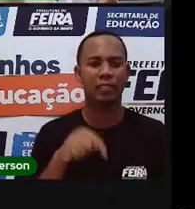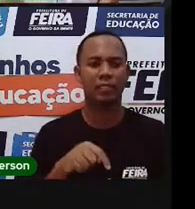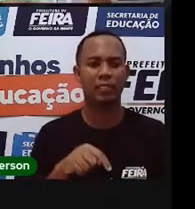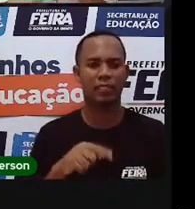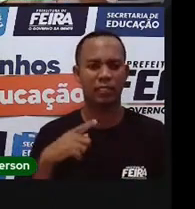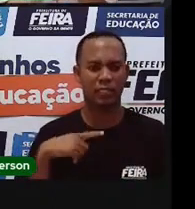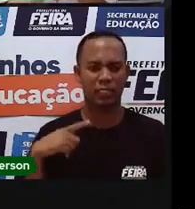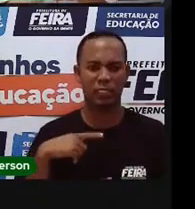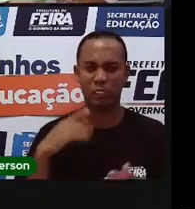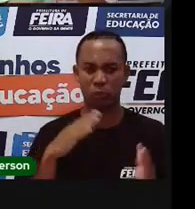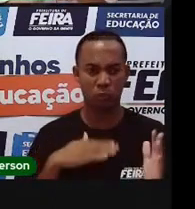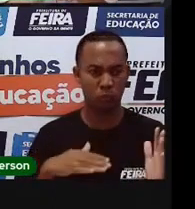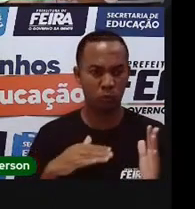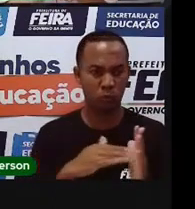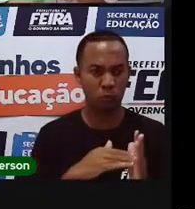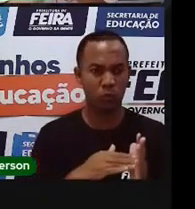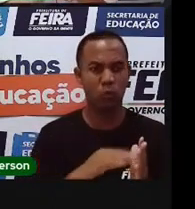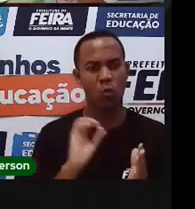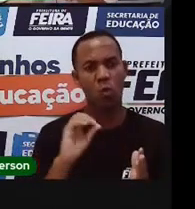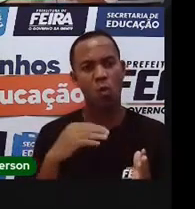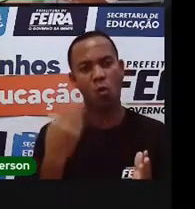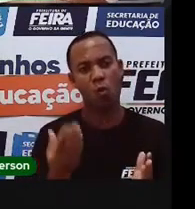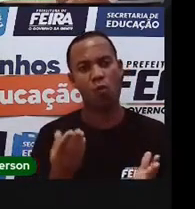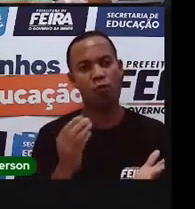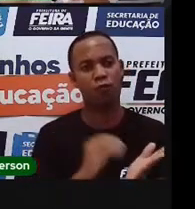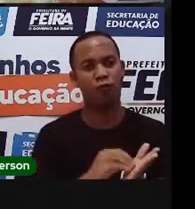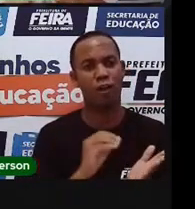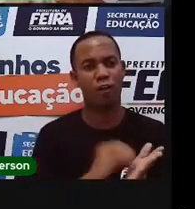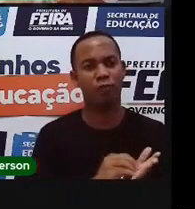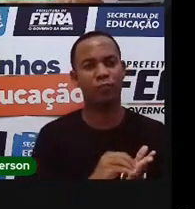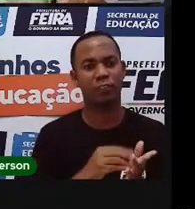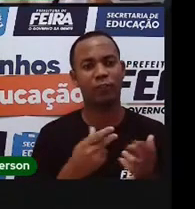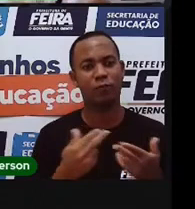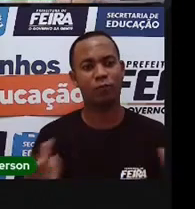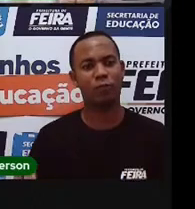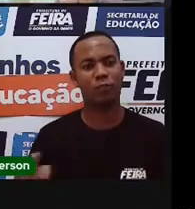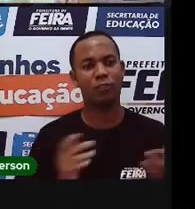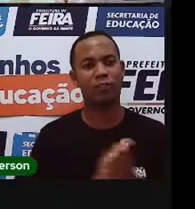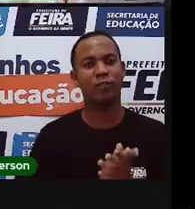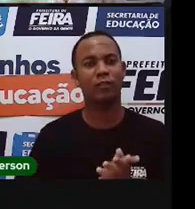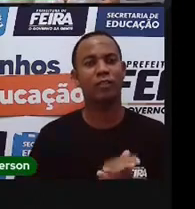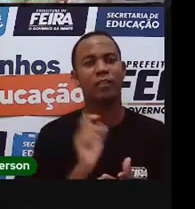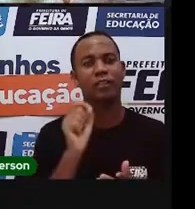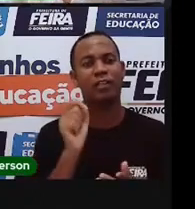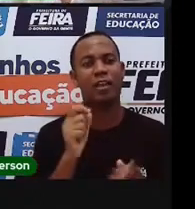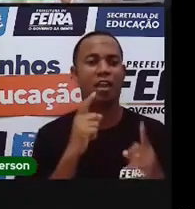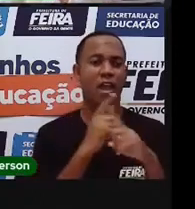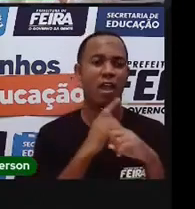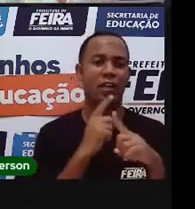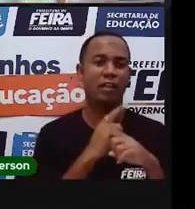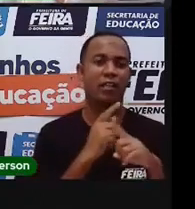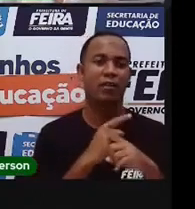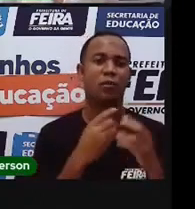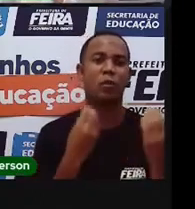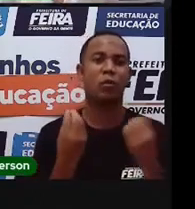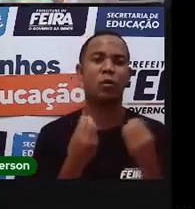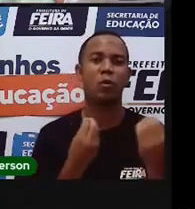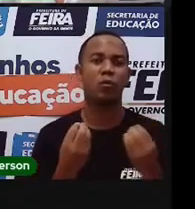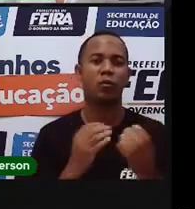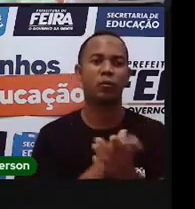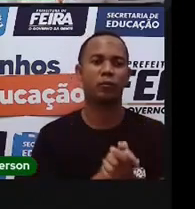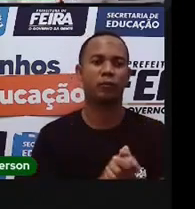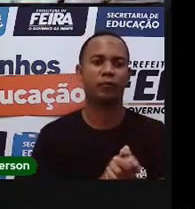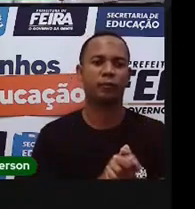Tem tudo isso aí que a Prô falou? Está faltando alguma coisa? E se estiver faltando alguma coisa, eu reclamo aonde? A Prô Maria também já explicou isso para